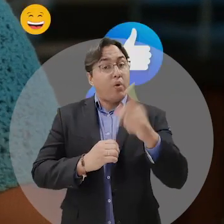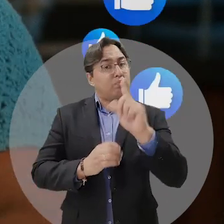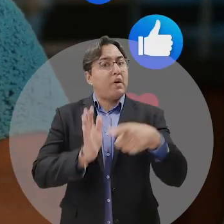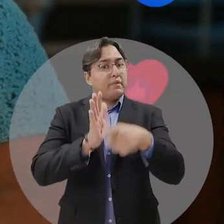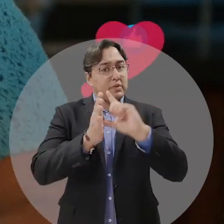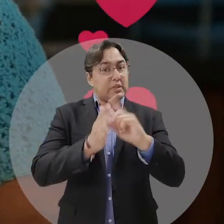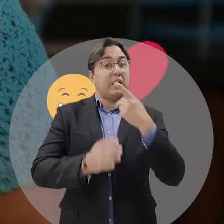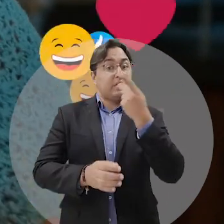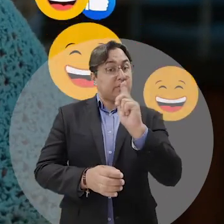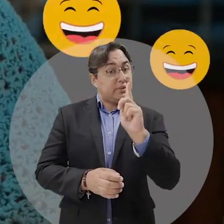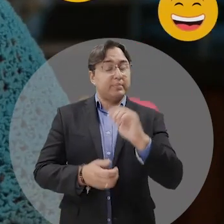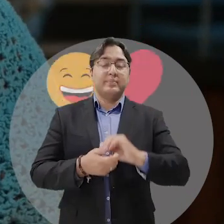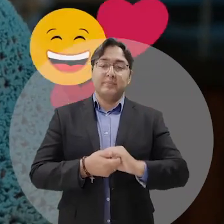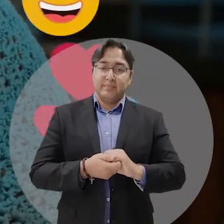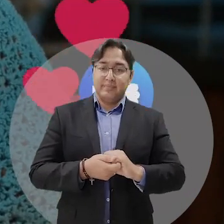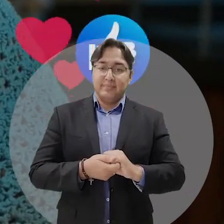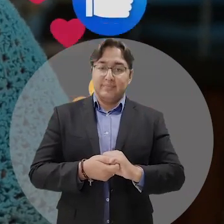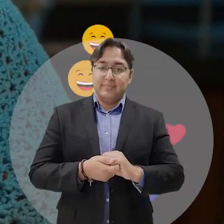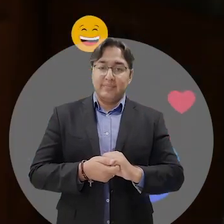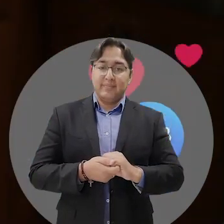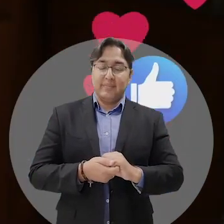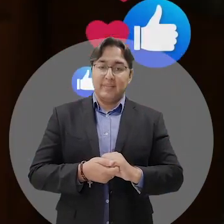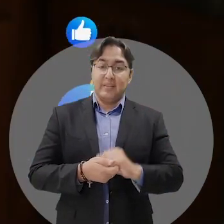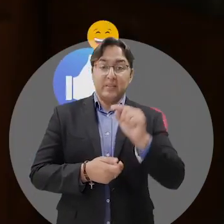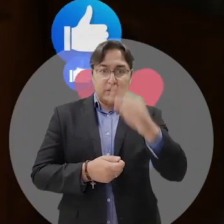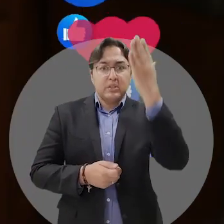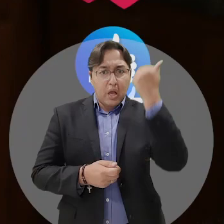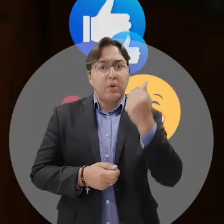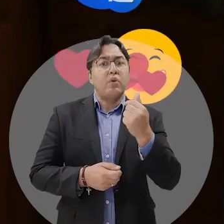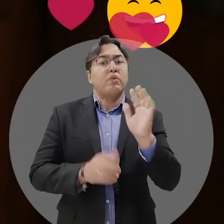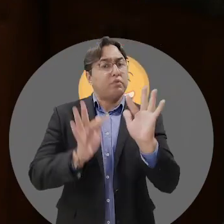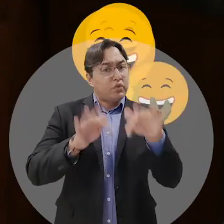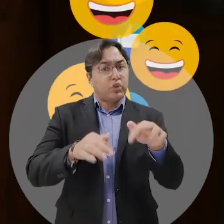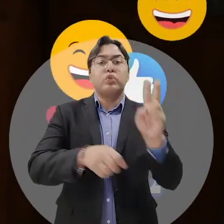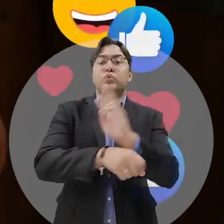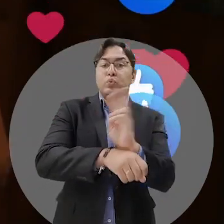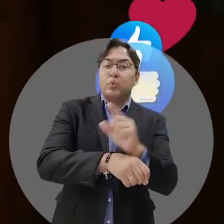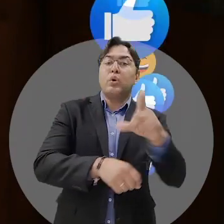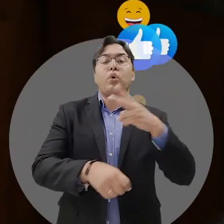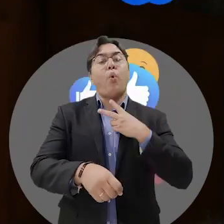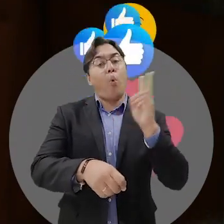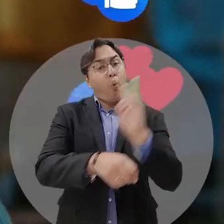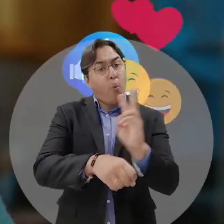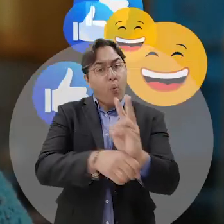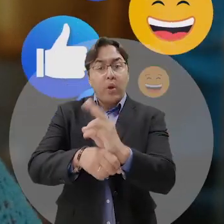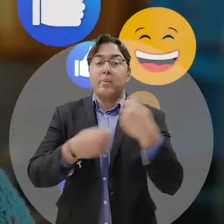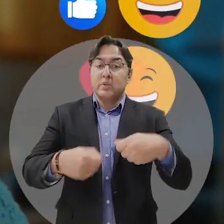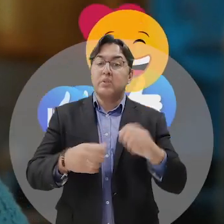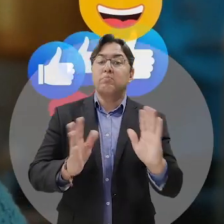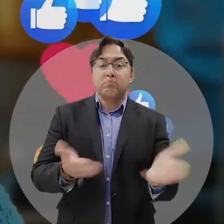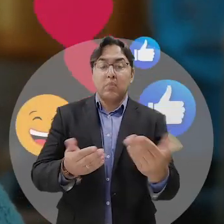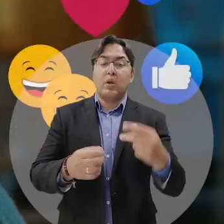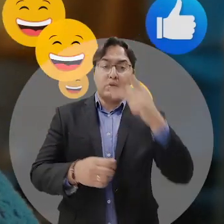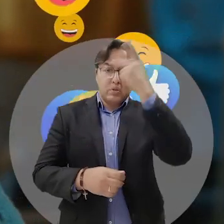E olha, não é querer dar spoiler, não. É spoiler, vó. Você sabe o final do filme quando um não cuida do outro, né? Vamos fazer